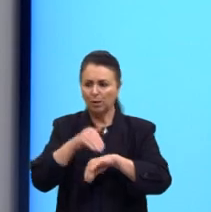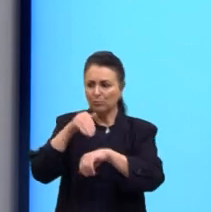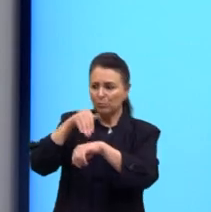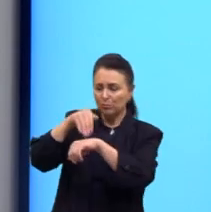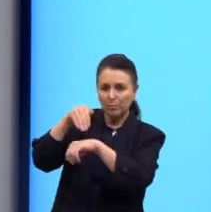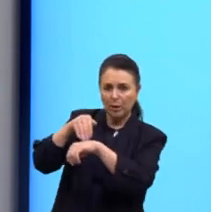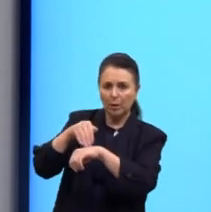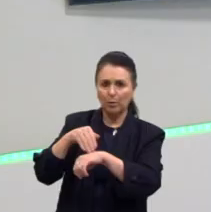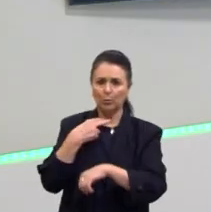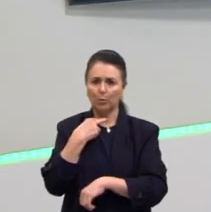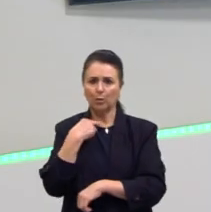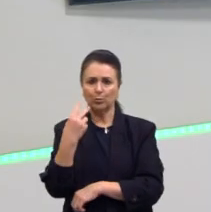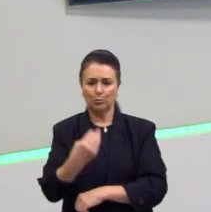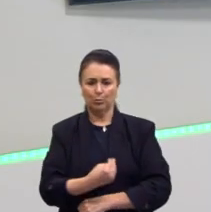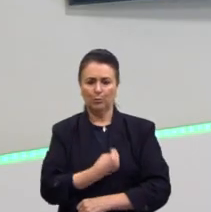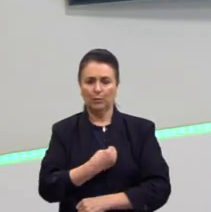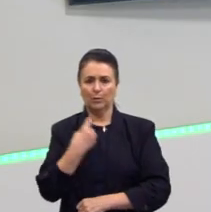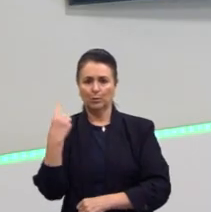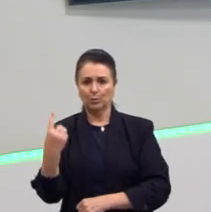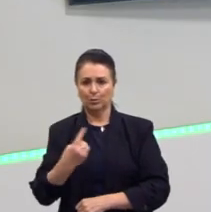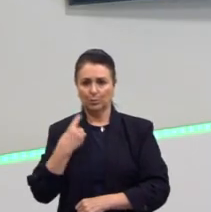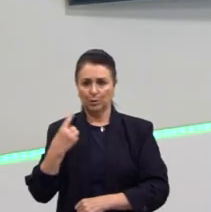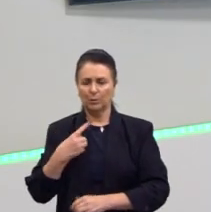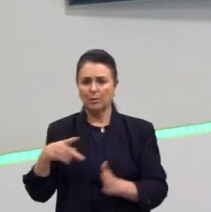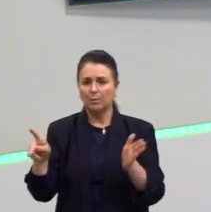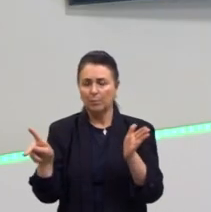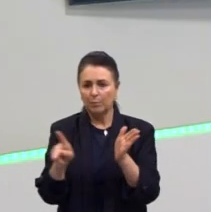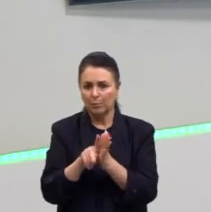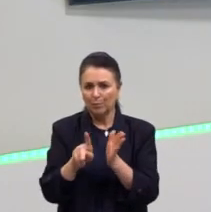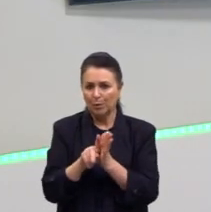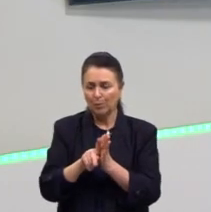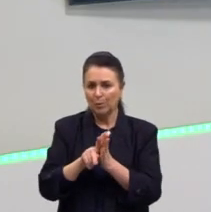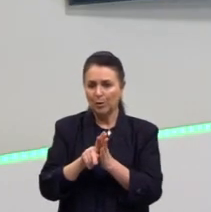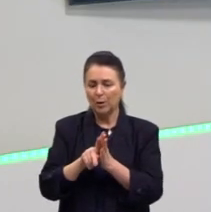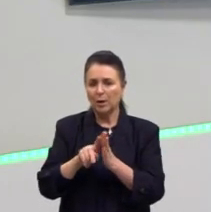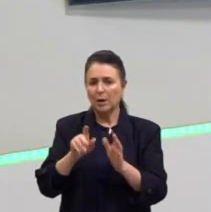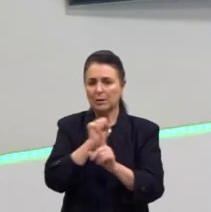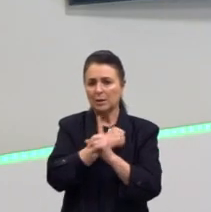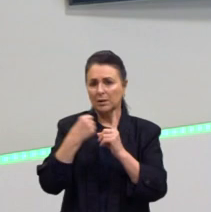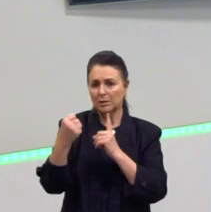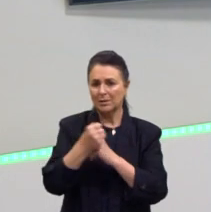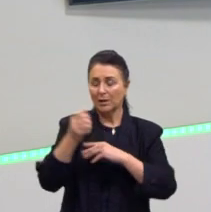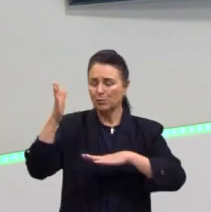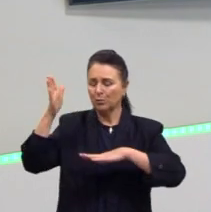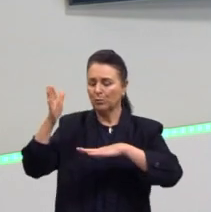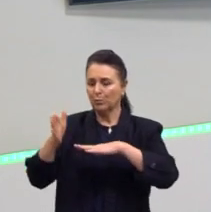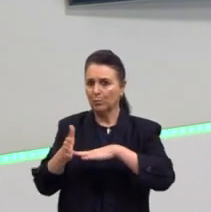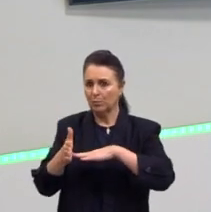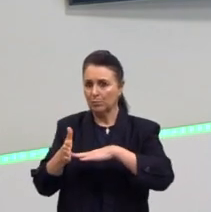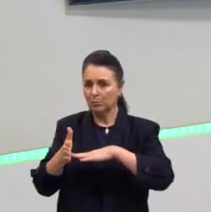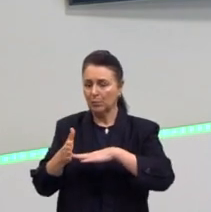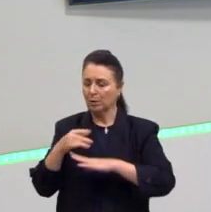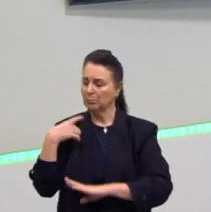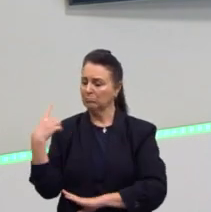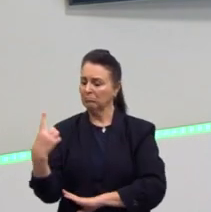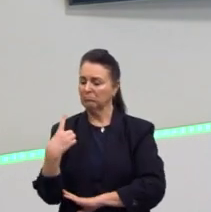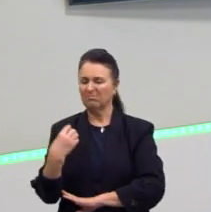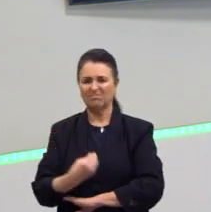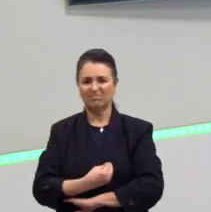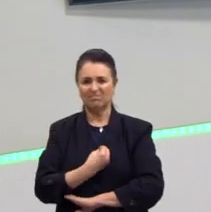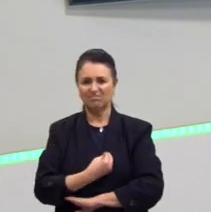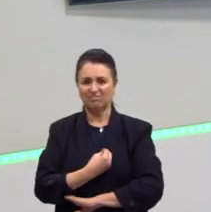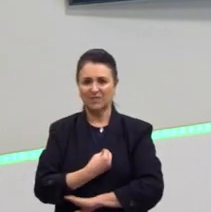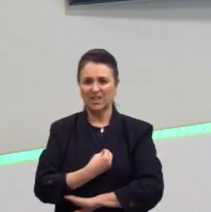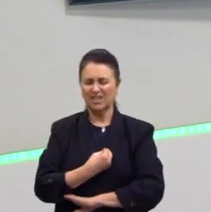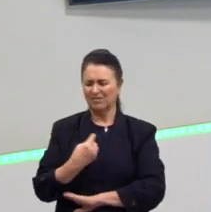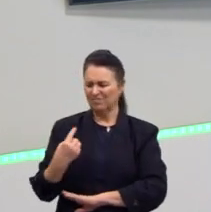isolar. Isso é bem próprio da sociedade contemporânea. Esse isolamento. E